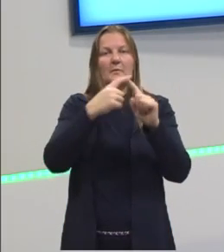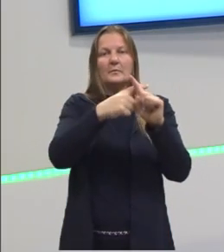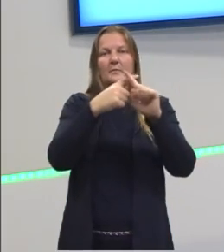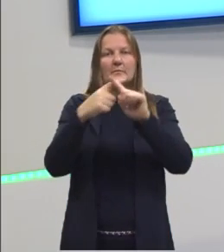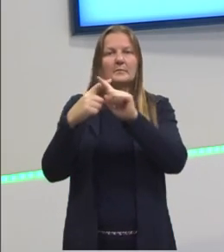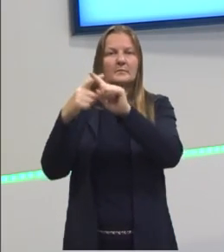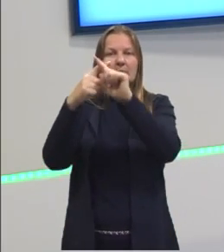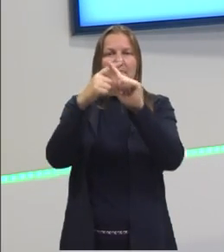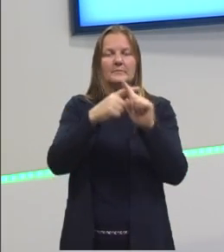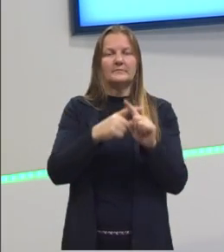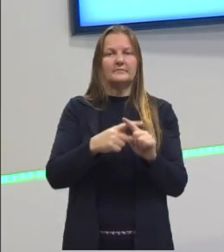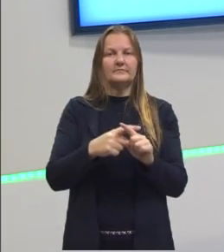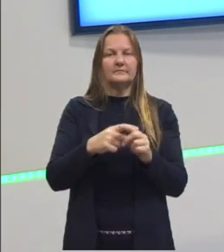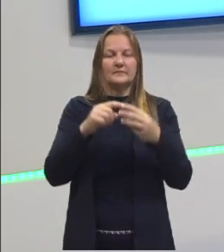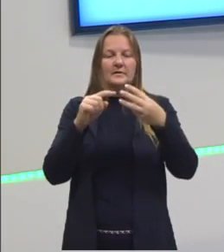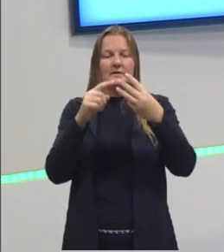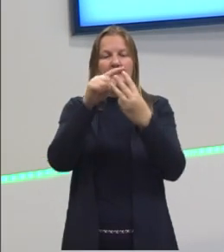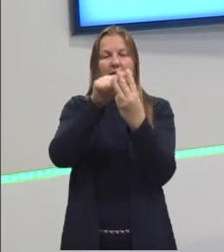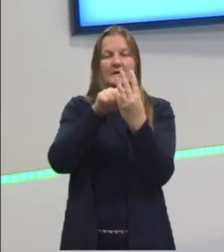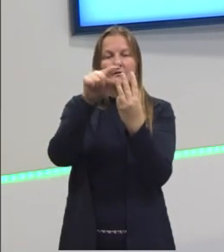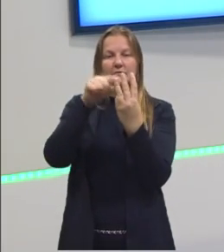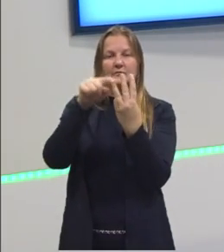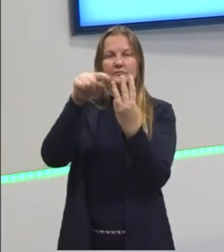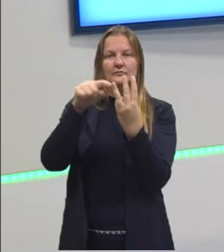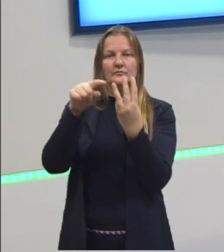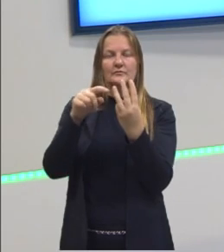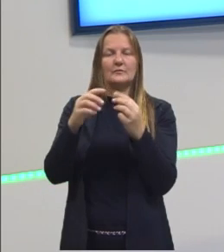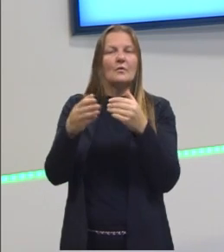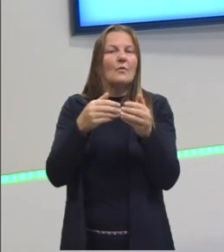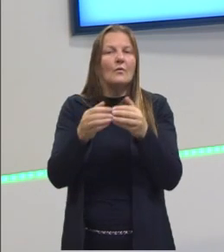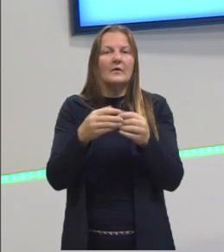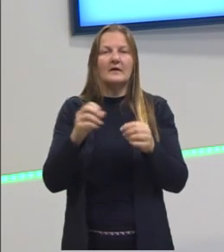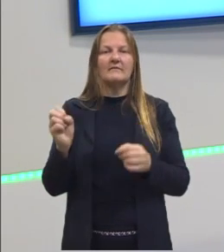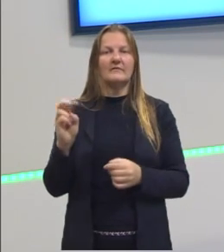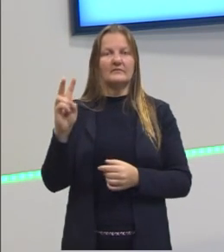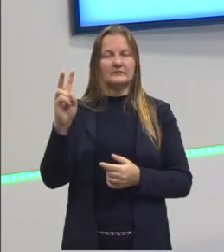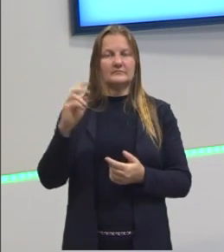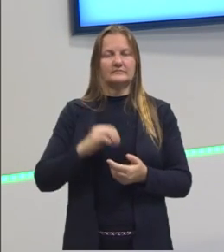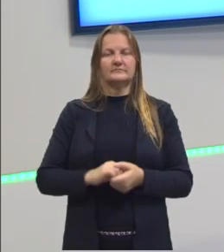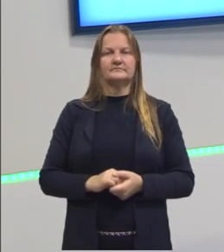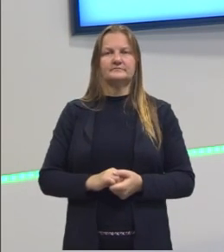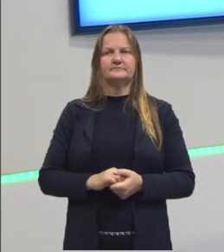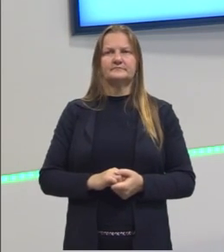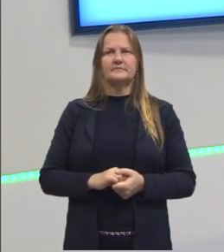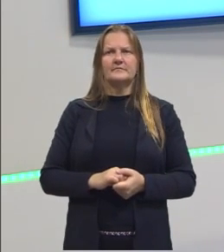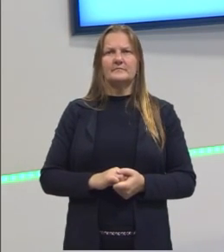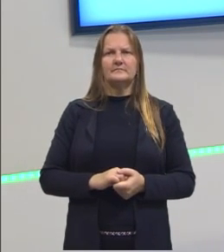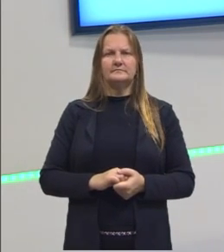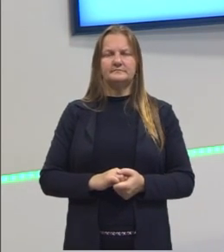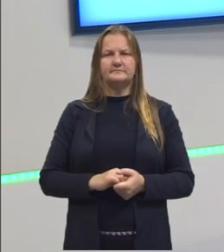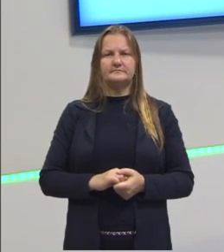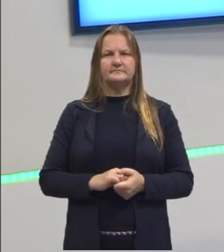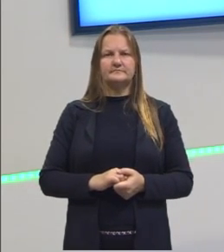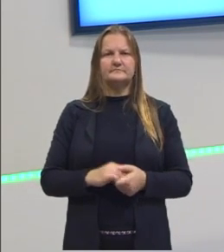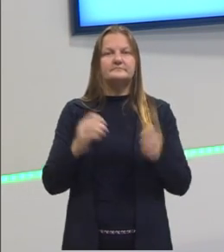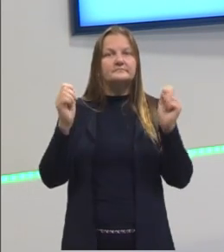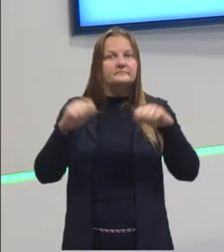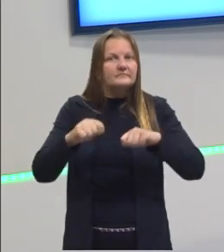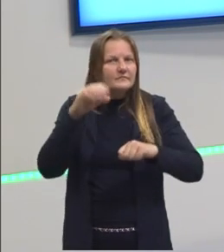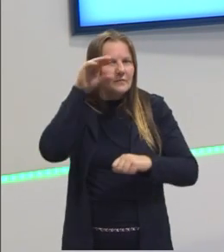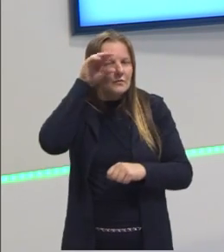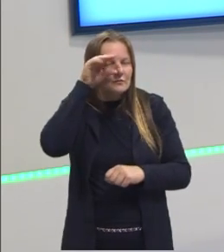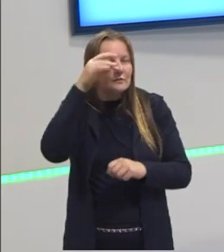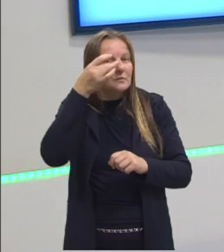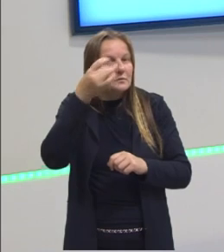as triplas por 3 ou por qualquer valor Claro que tu sempre pode verificar se